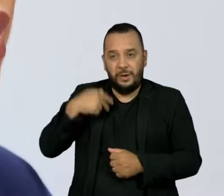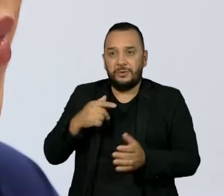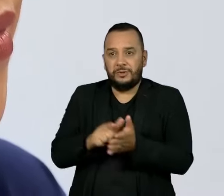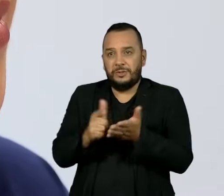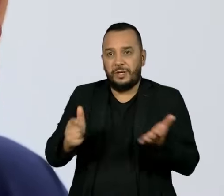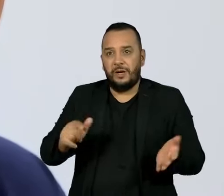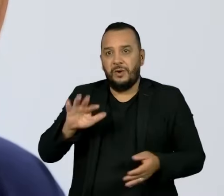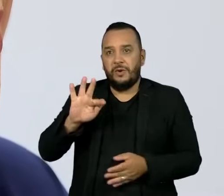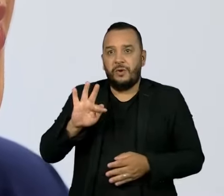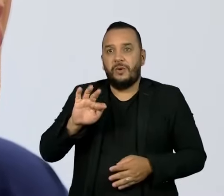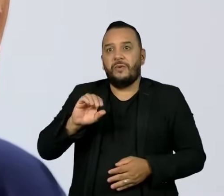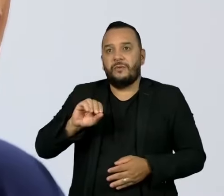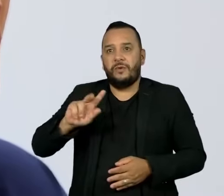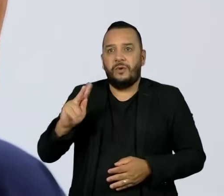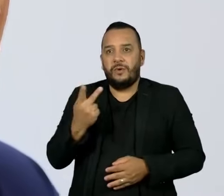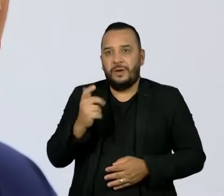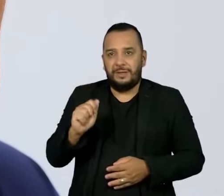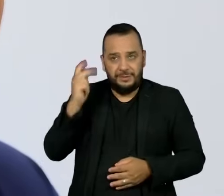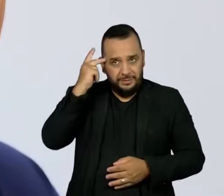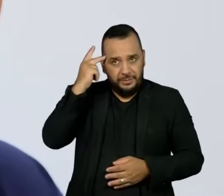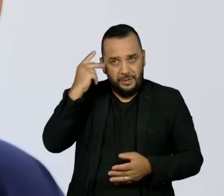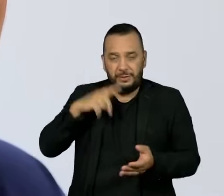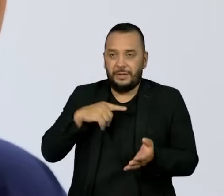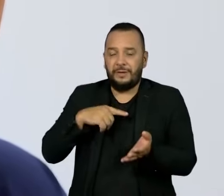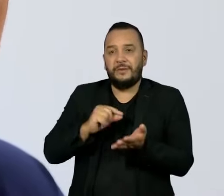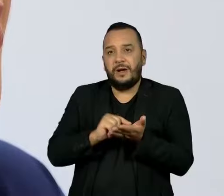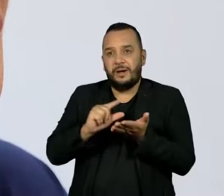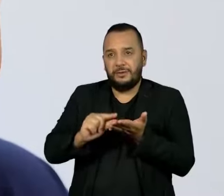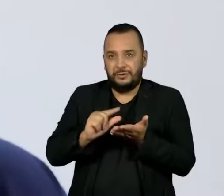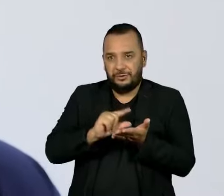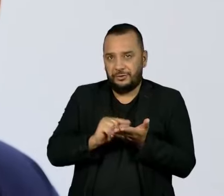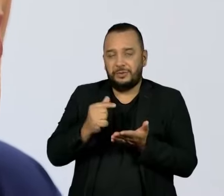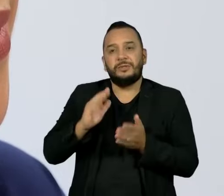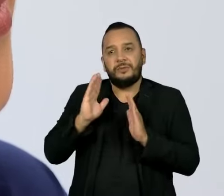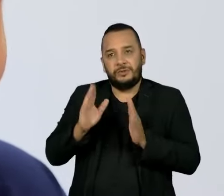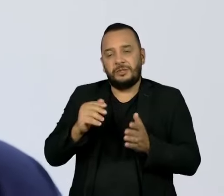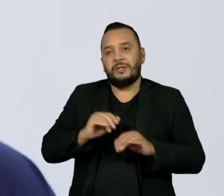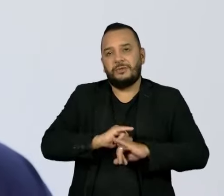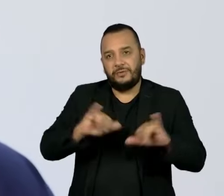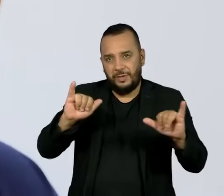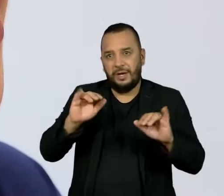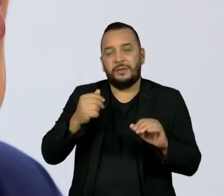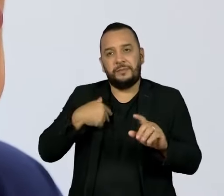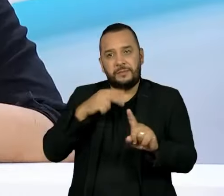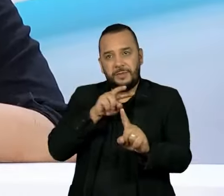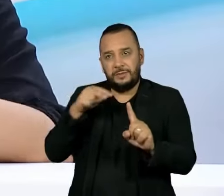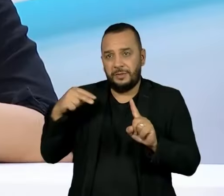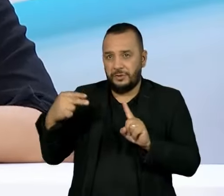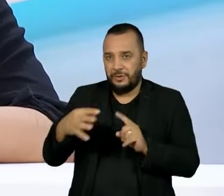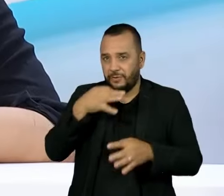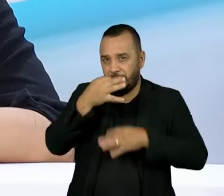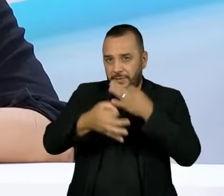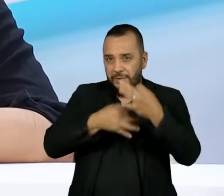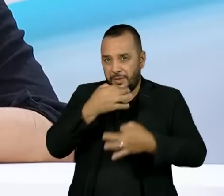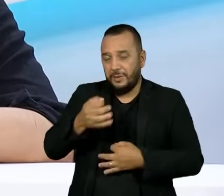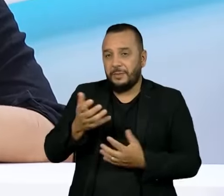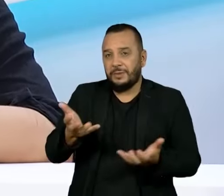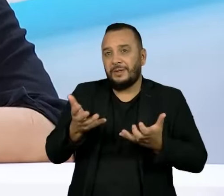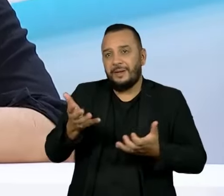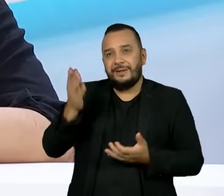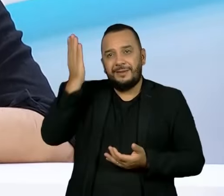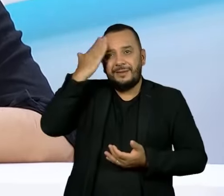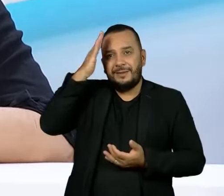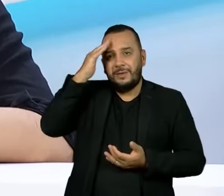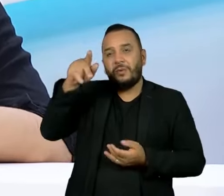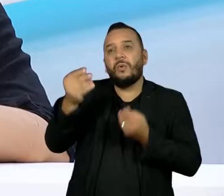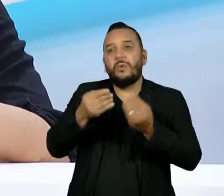de São Paulo, a gente teve vários artigos publicados, de Jamila Ribeiro, João Pereira Coutinho, cada um com o seu ponto de vista, mas queria entender como